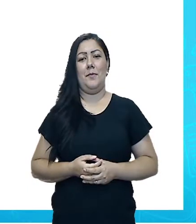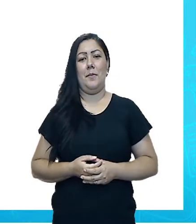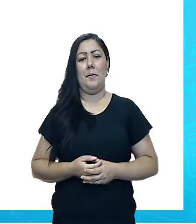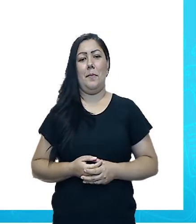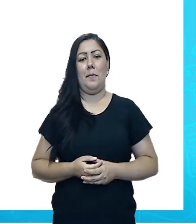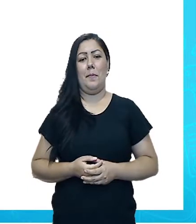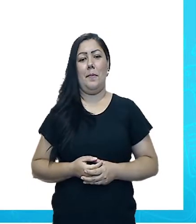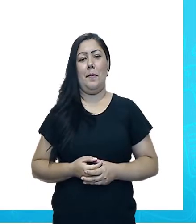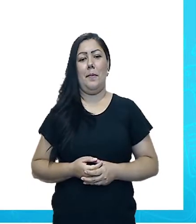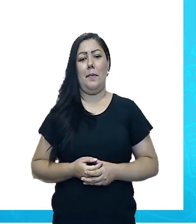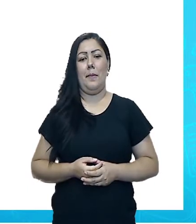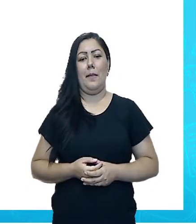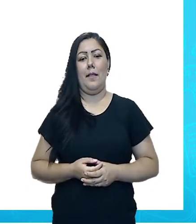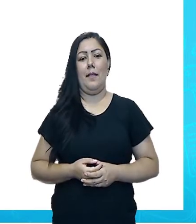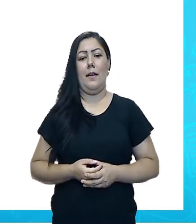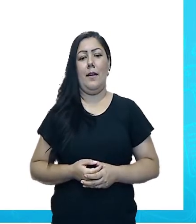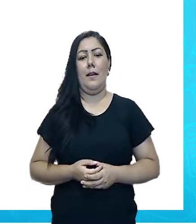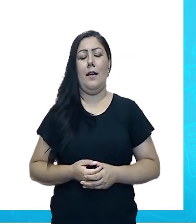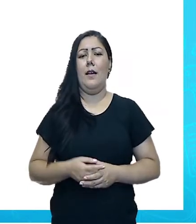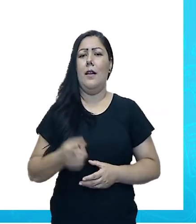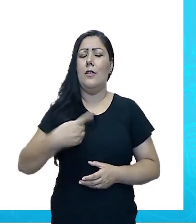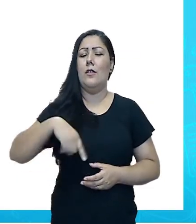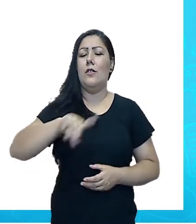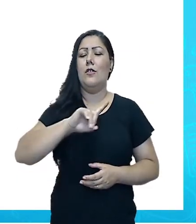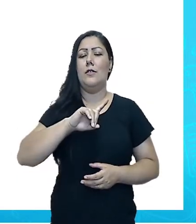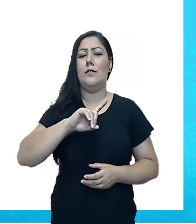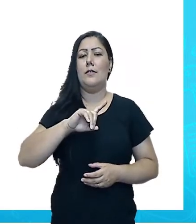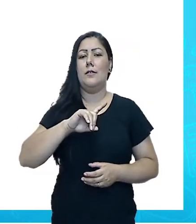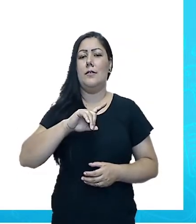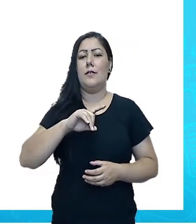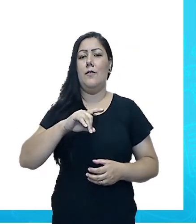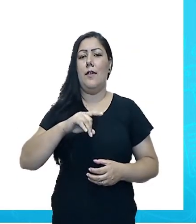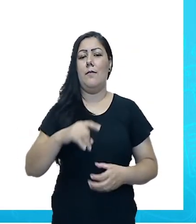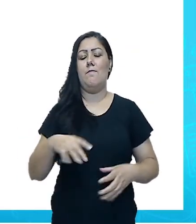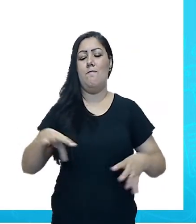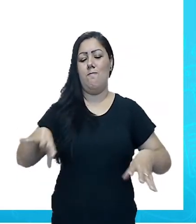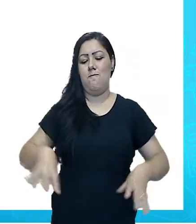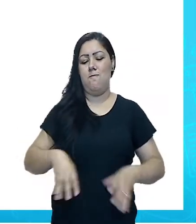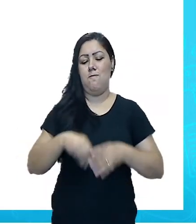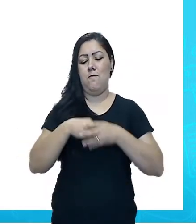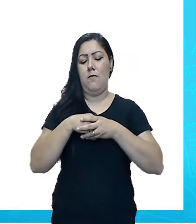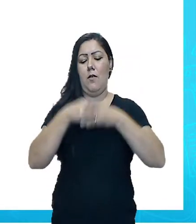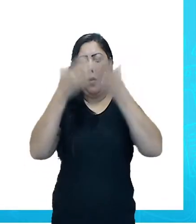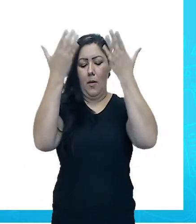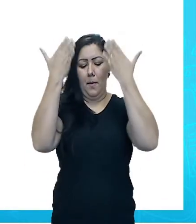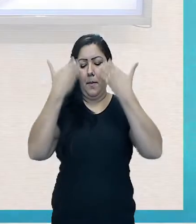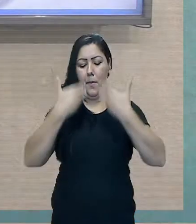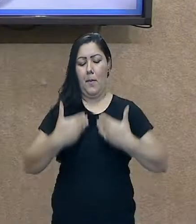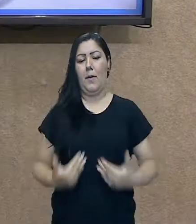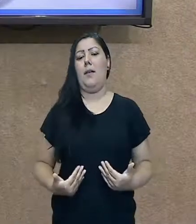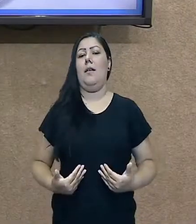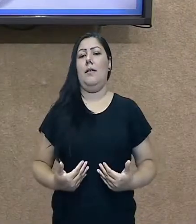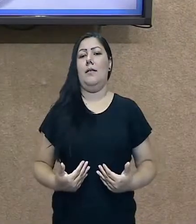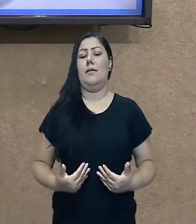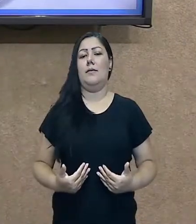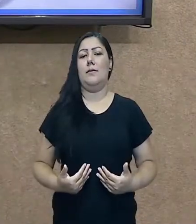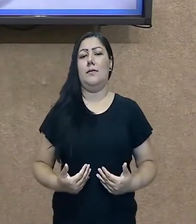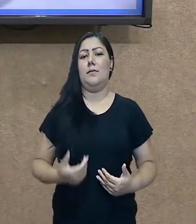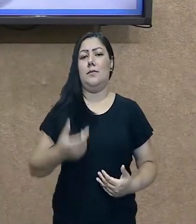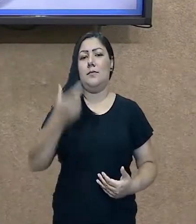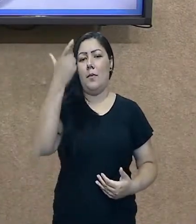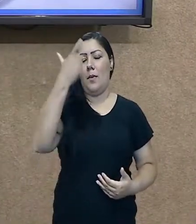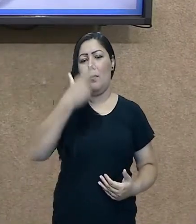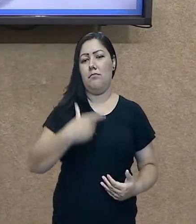o nosso modo de ser, os nossos costumes, os nossos valores. O espaço,